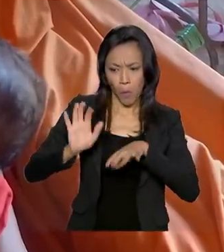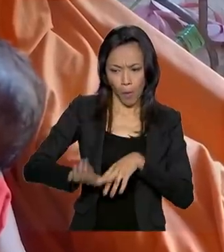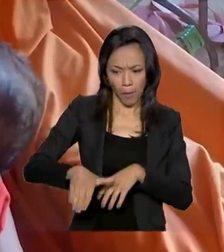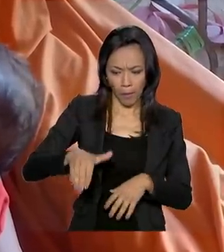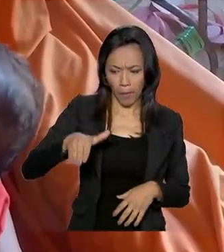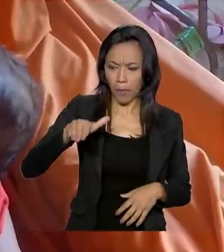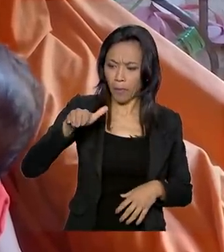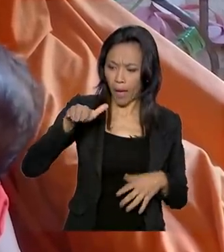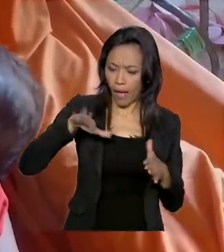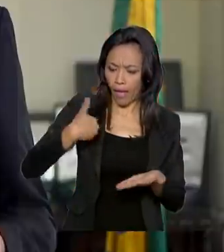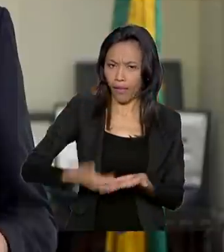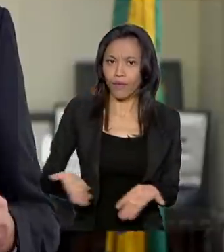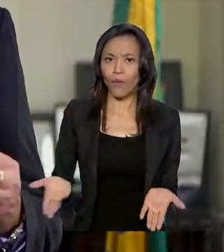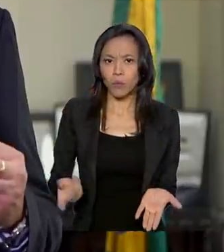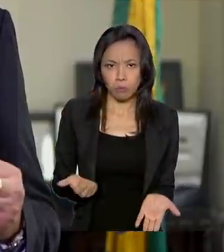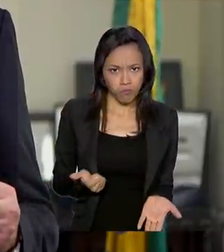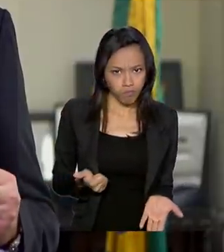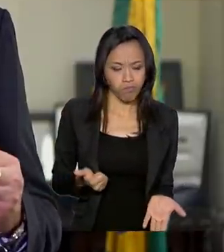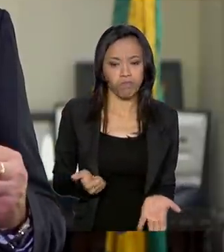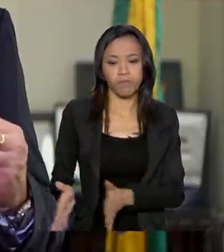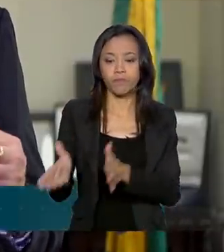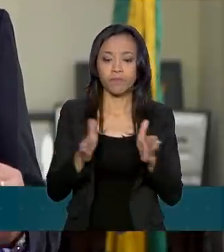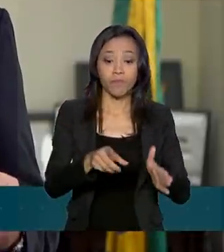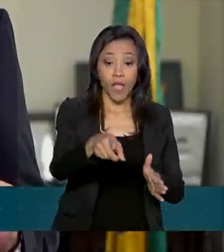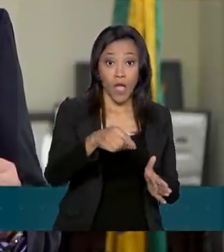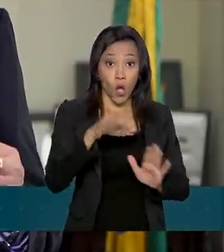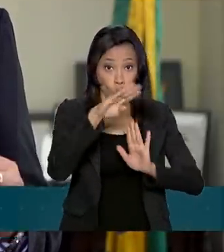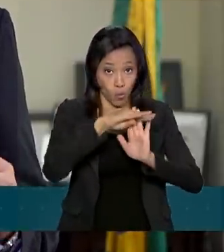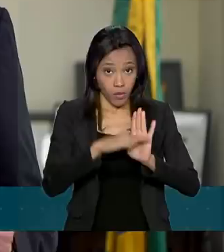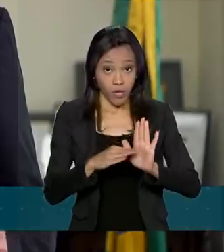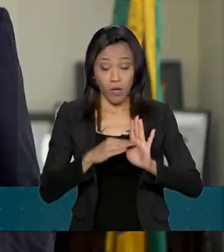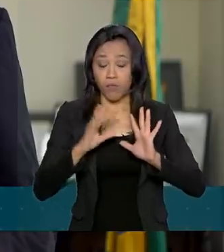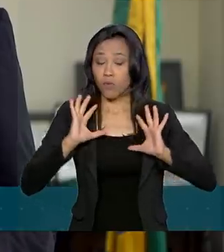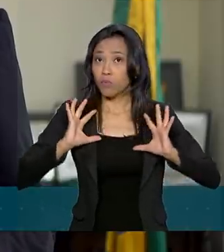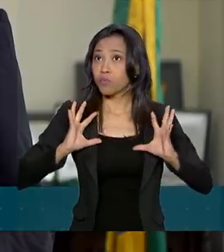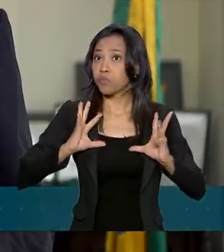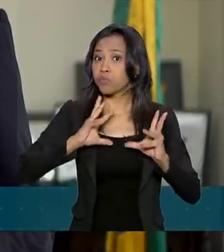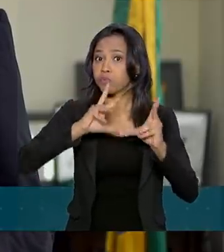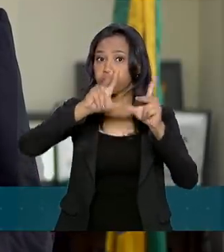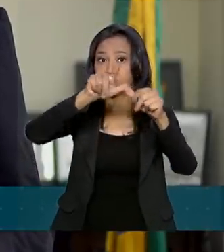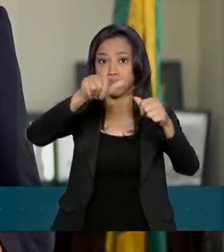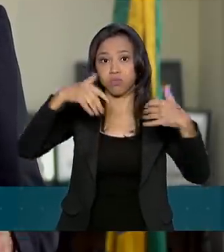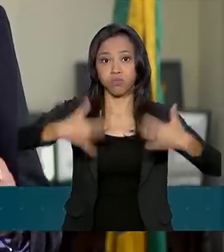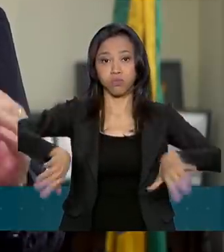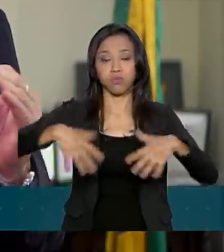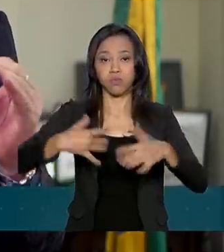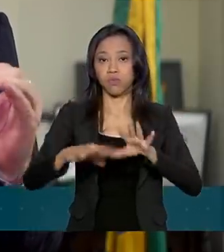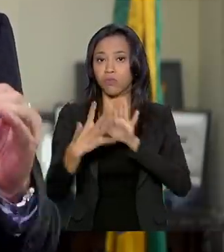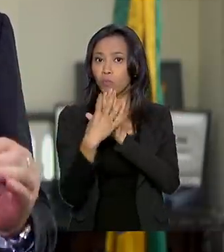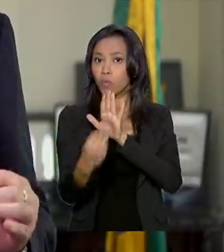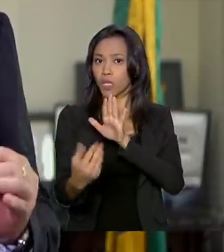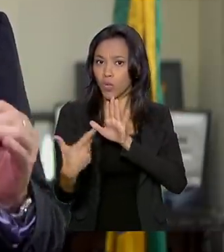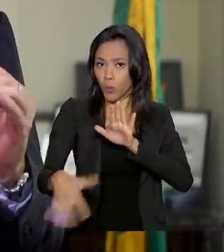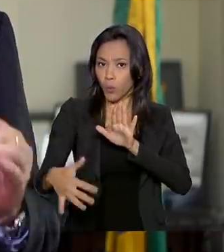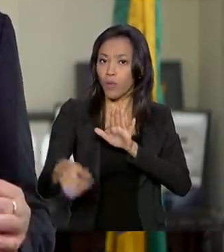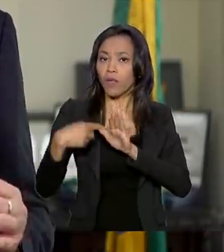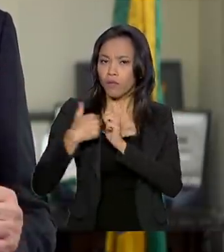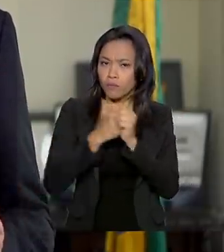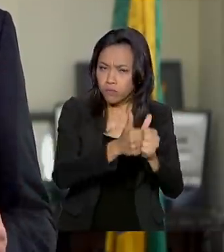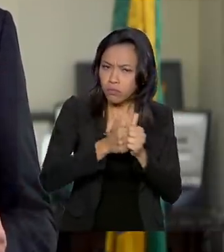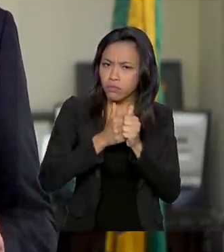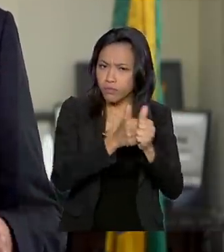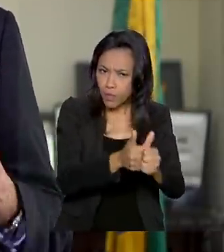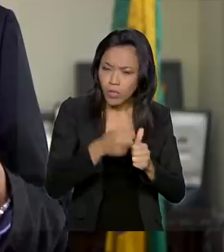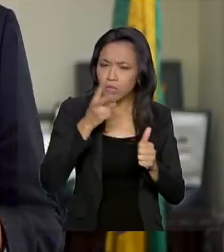programa até hoje. O programa já é o maior do mundo em acompanhamento domiciliar. Ele faz um acompanhamento toda